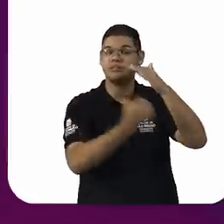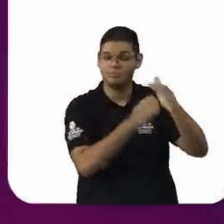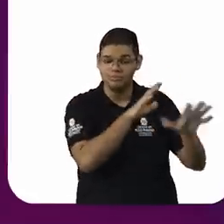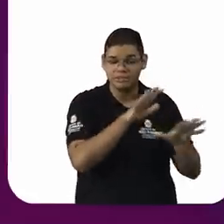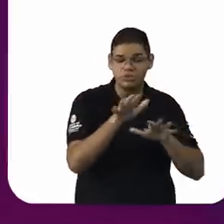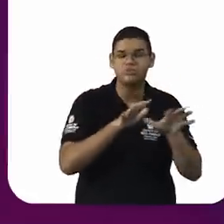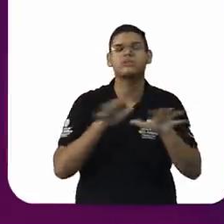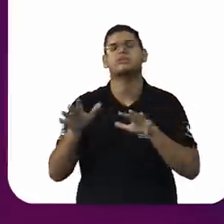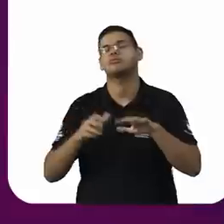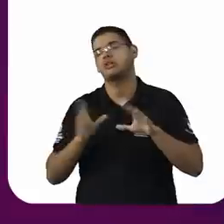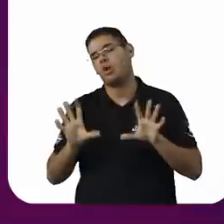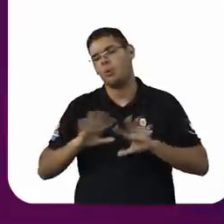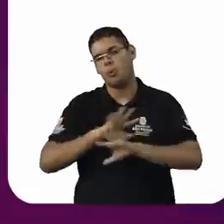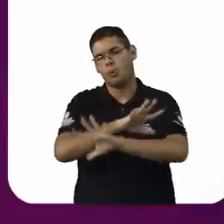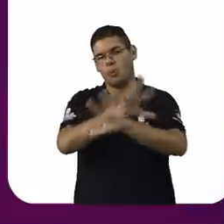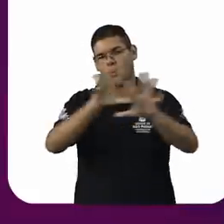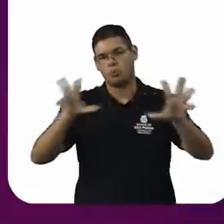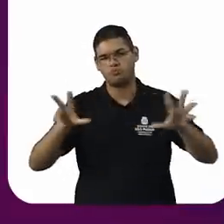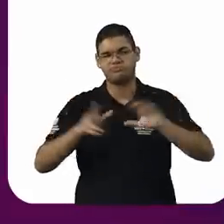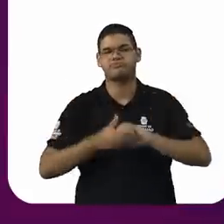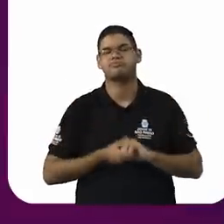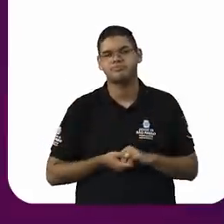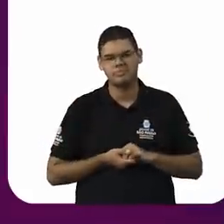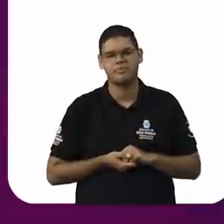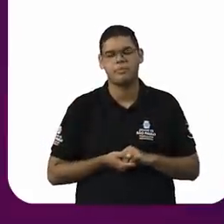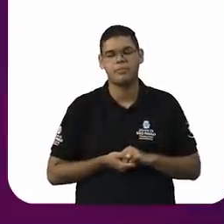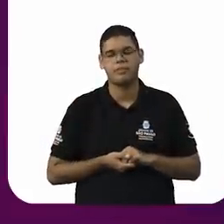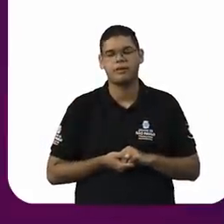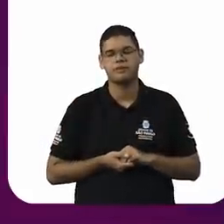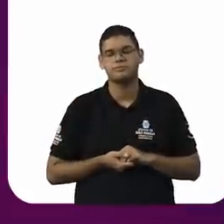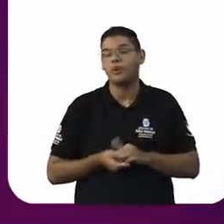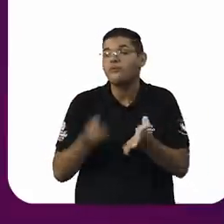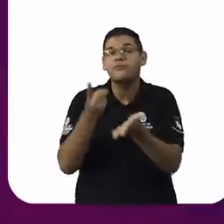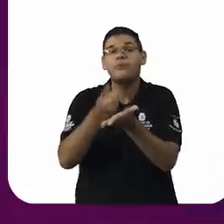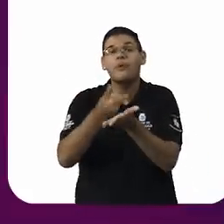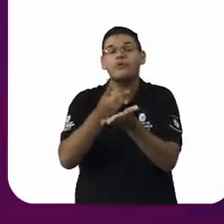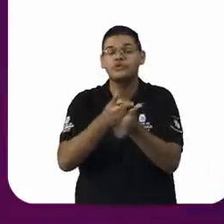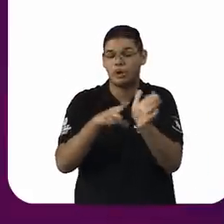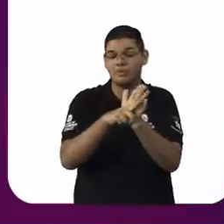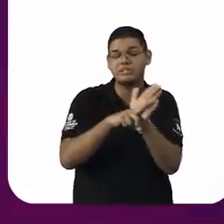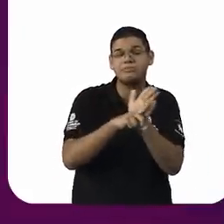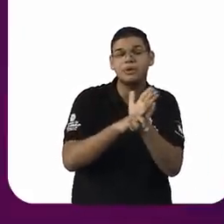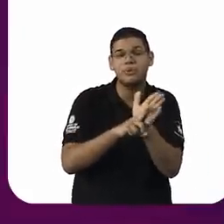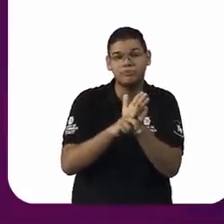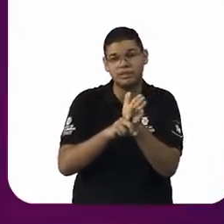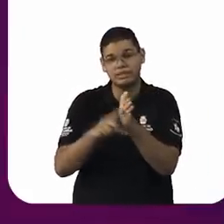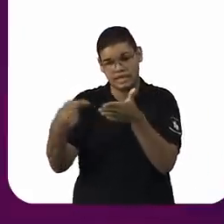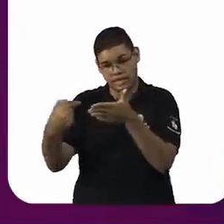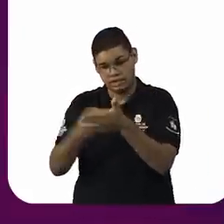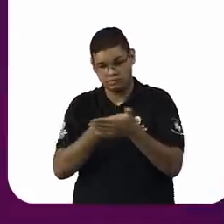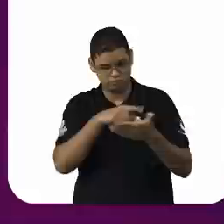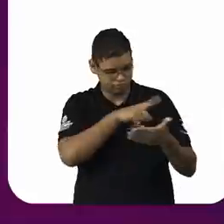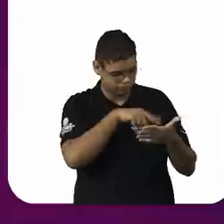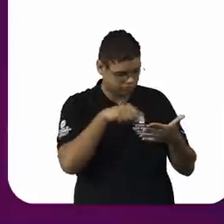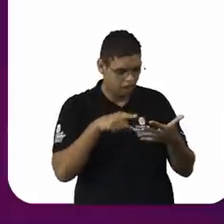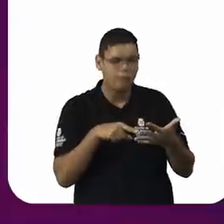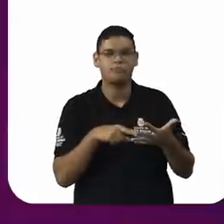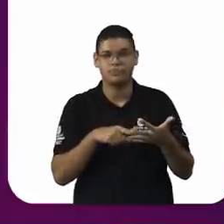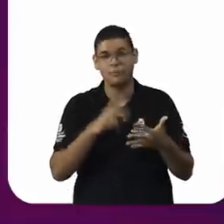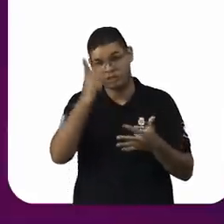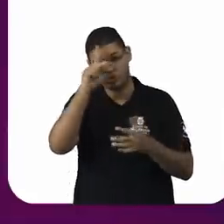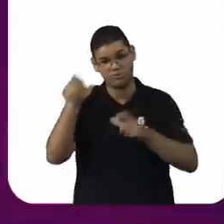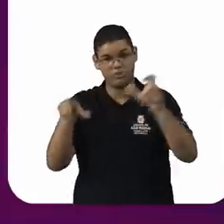Vou seguir aqui com as perguntas que nós recebemos das nossas servidoras e servidores e uma delas